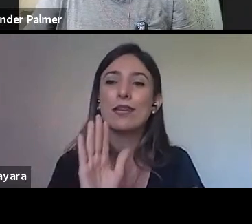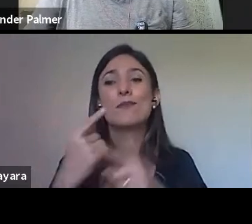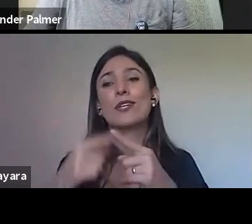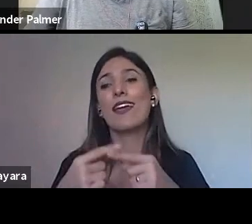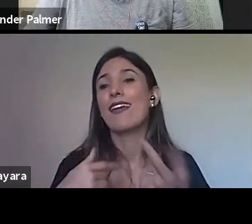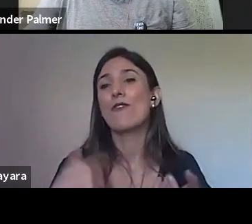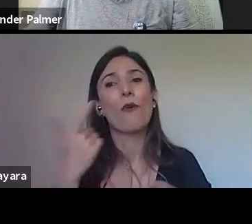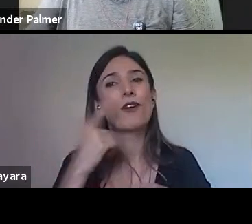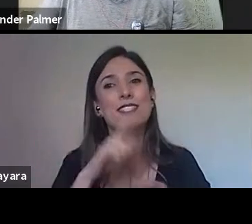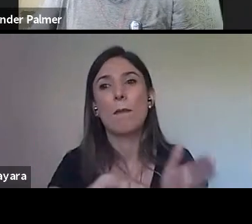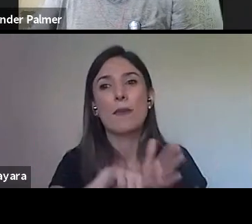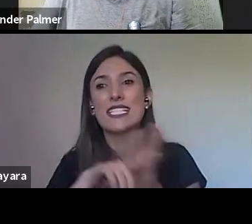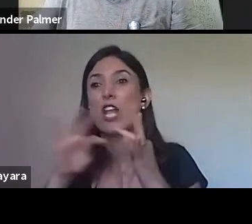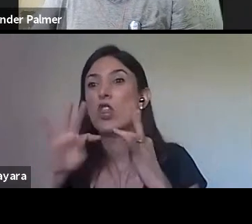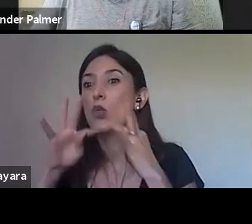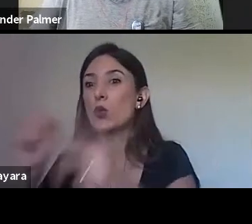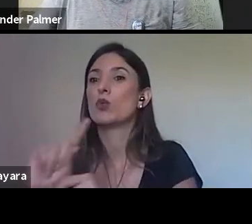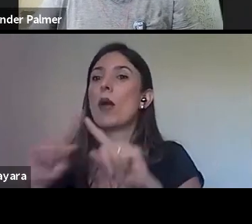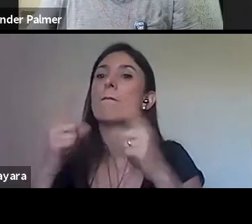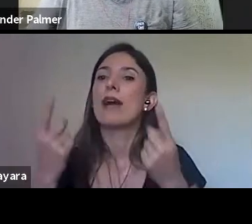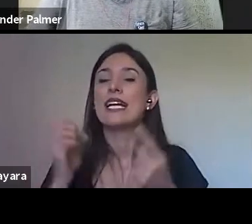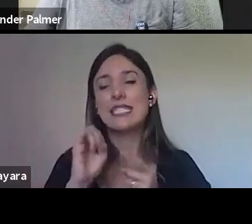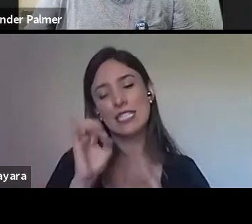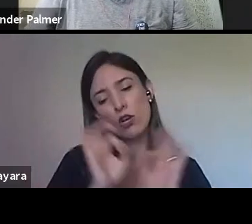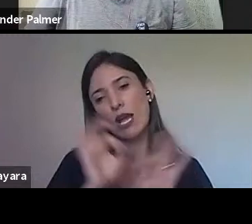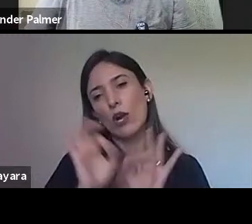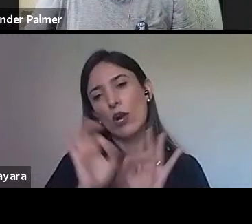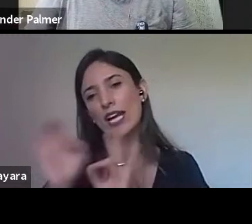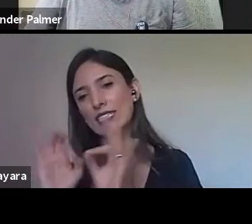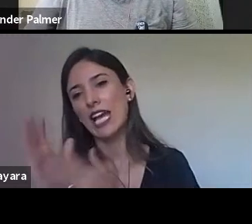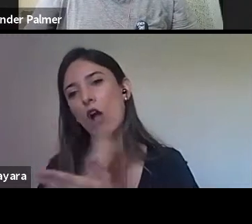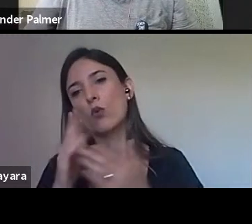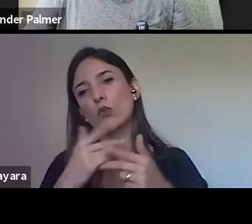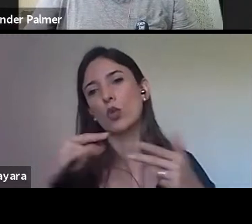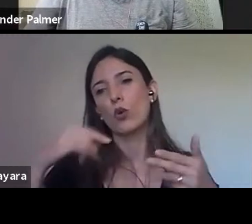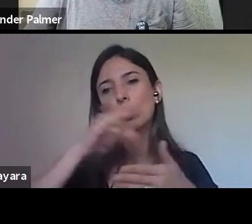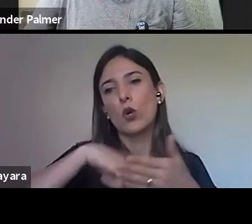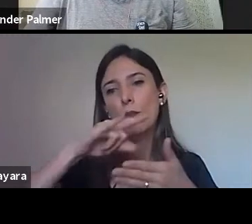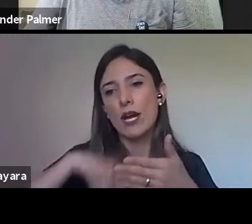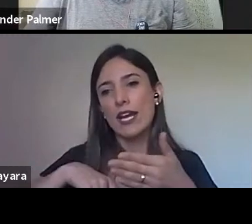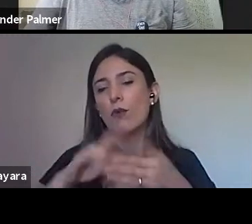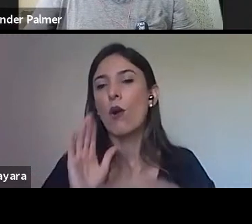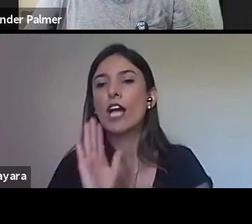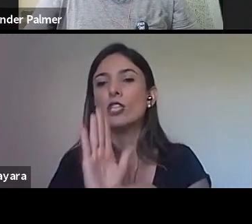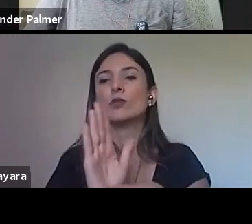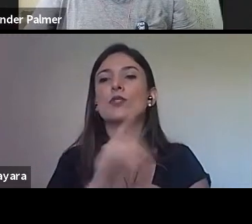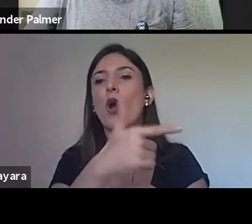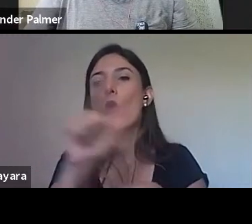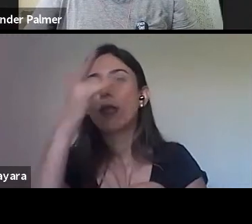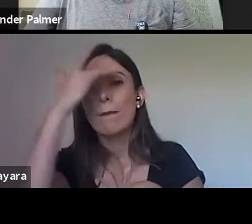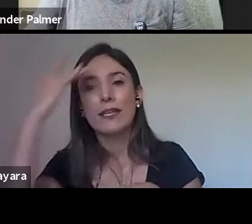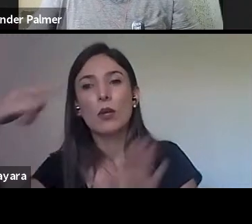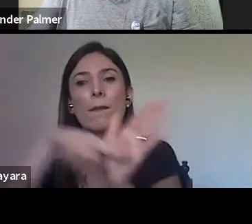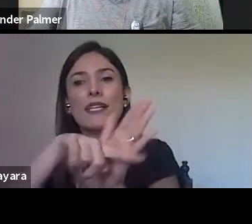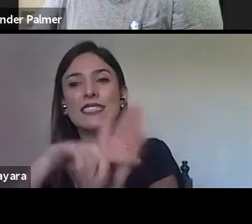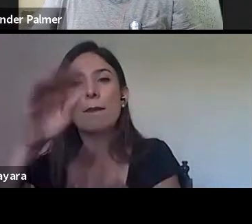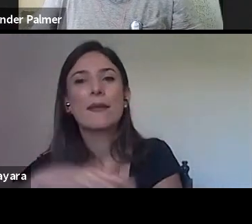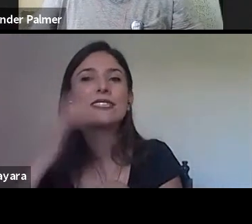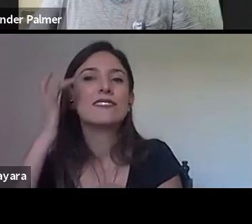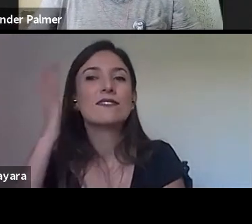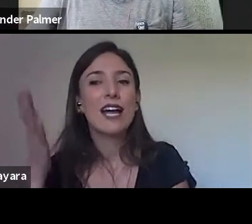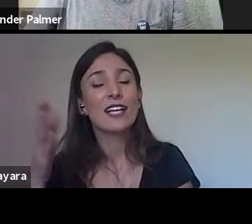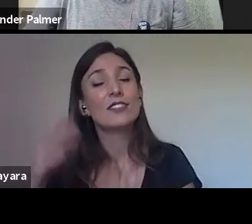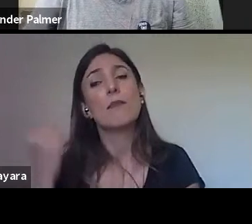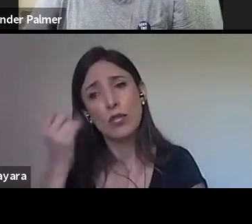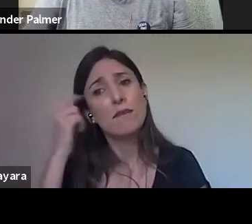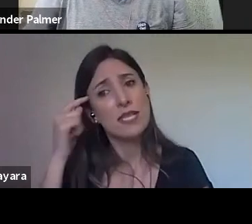pesquisar tudo, mas eu contribuo para outras pesquisas, né? Então, isso é um incentivo que eu acho importante da gente pensar. Então,